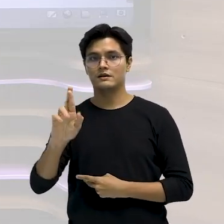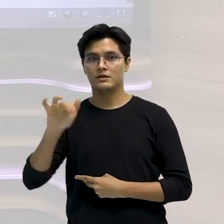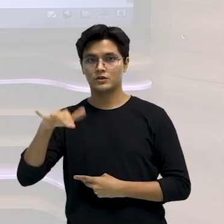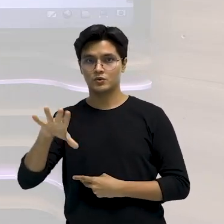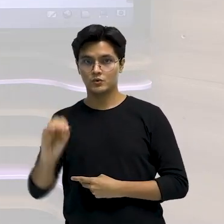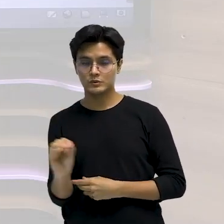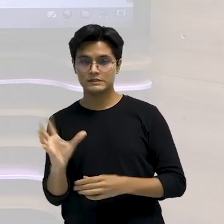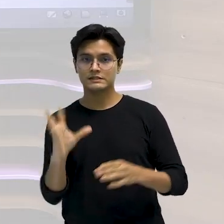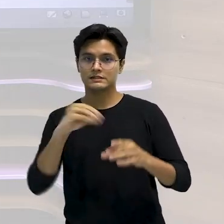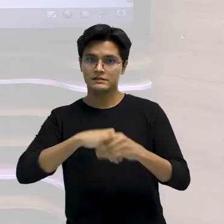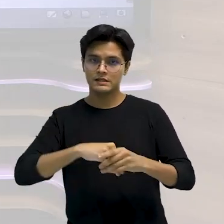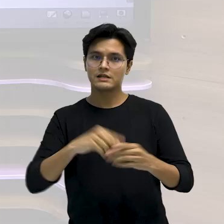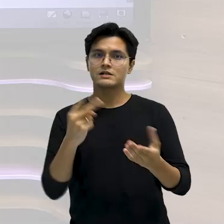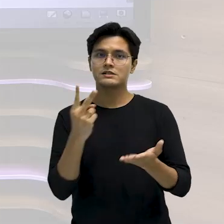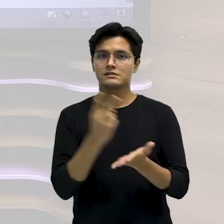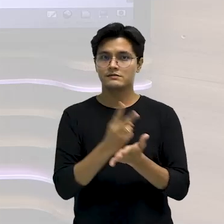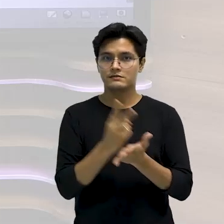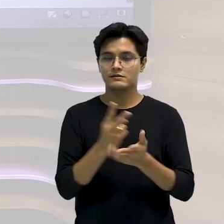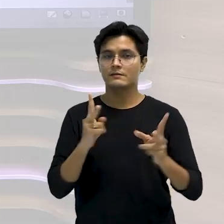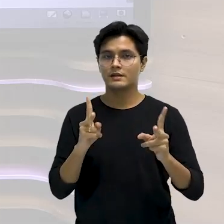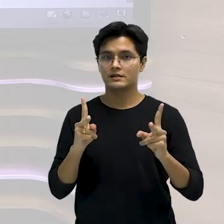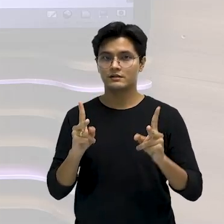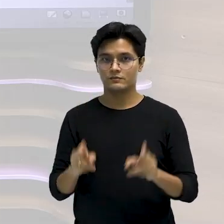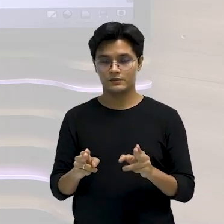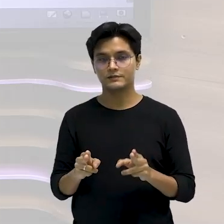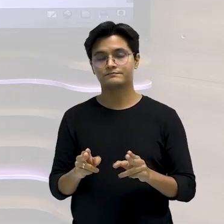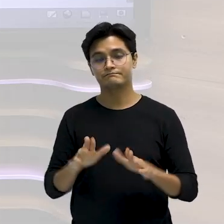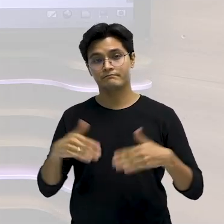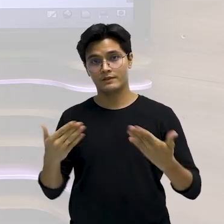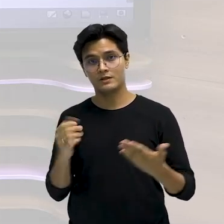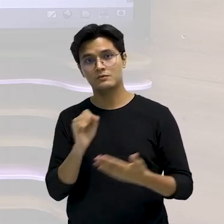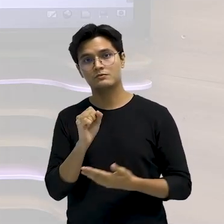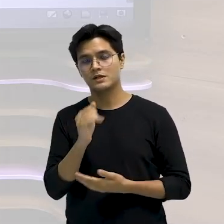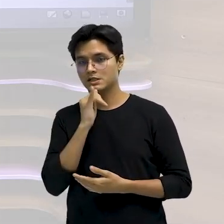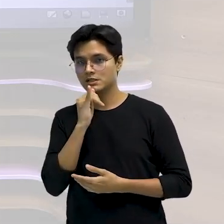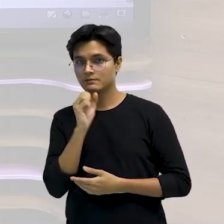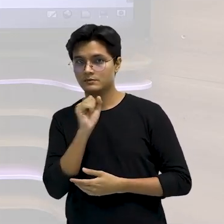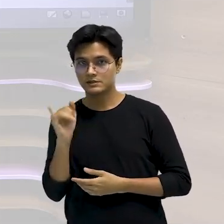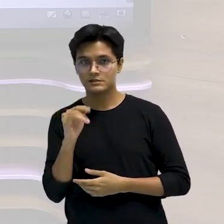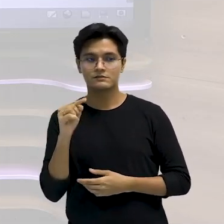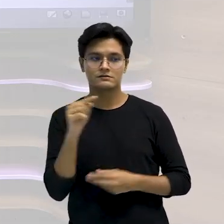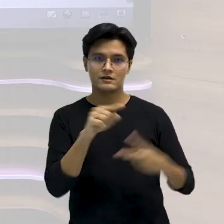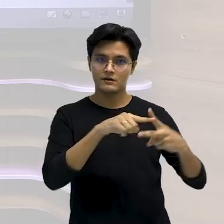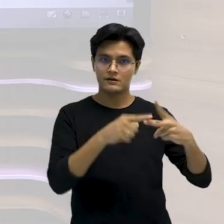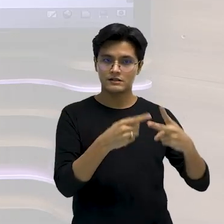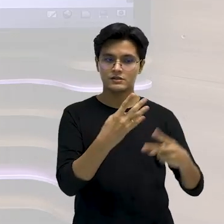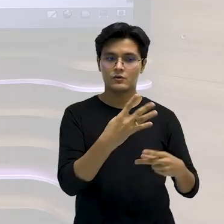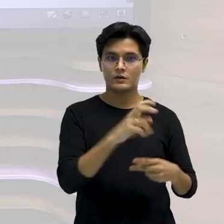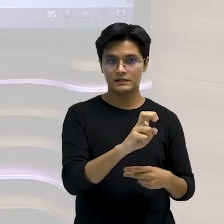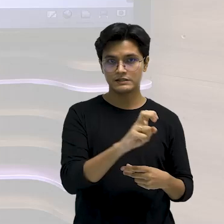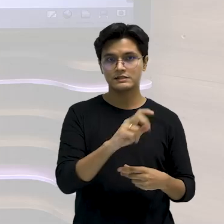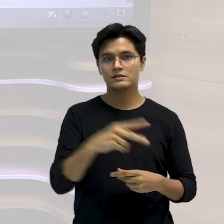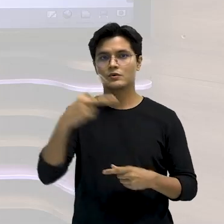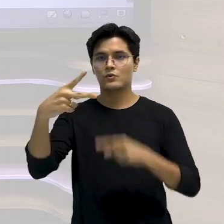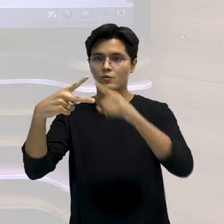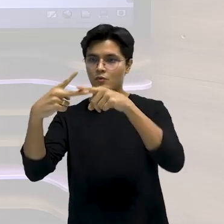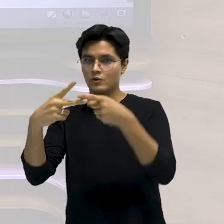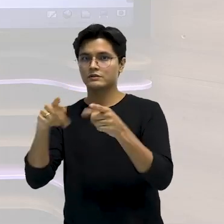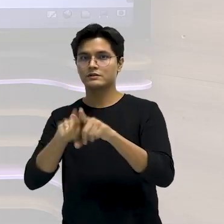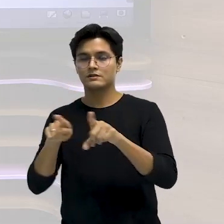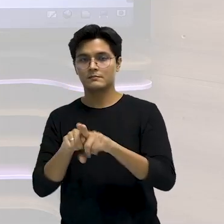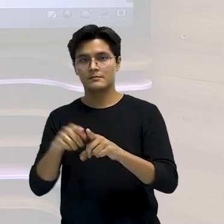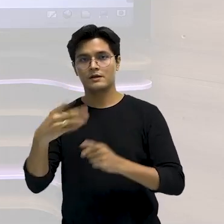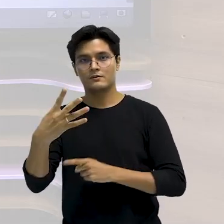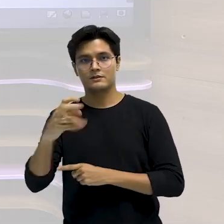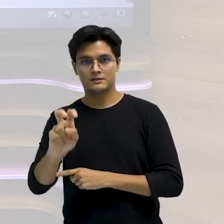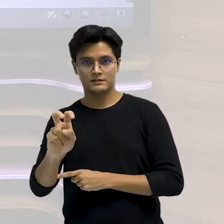sempre iguais, eles são congruentes. Então, se um vale 45, o alterno dele também vai valer 45, tá?